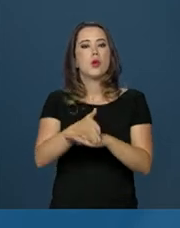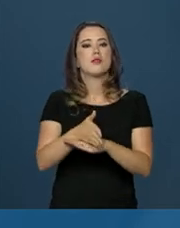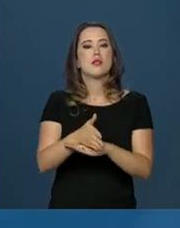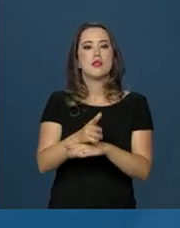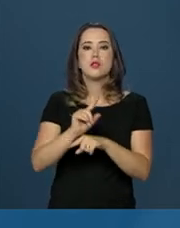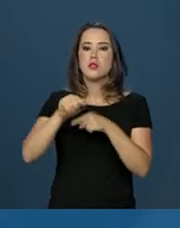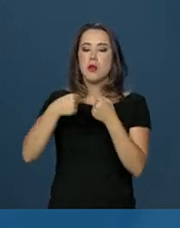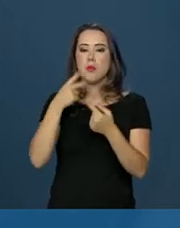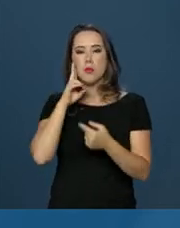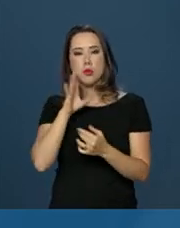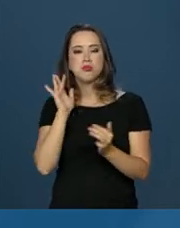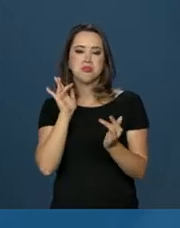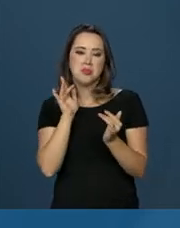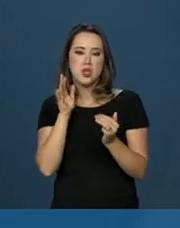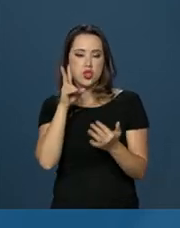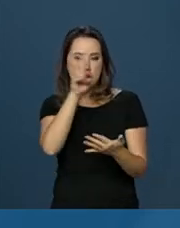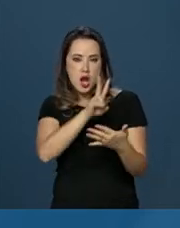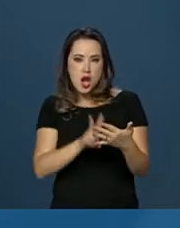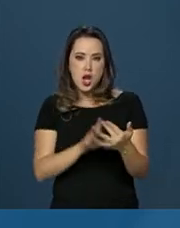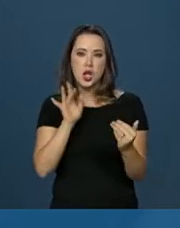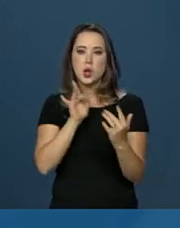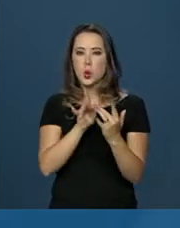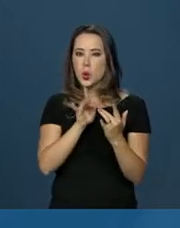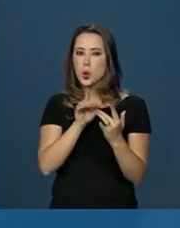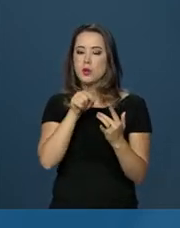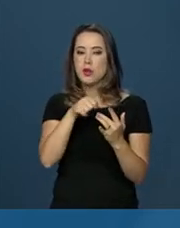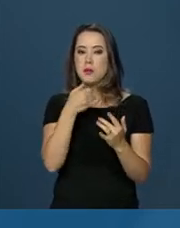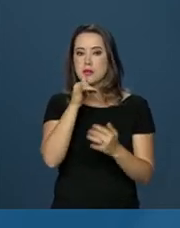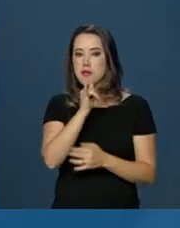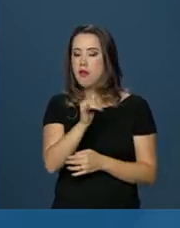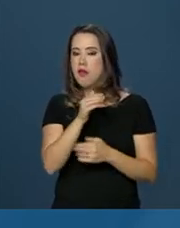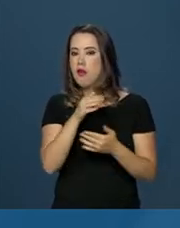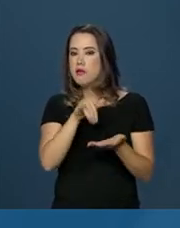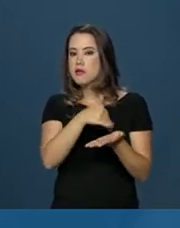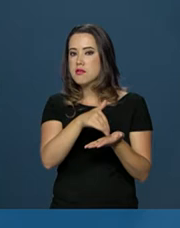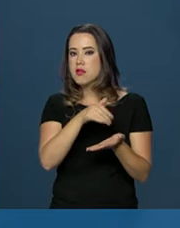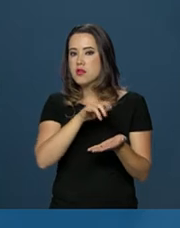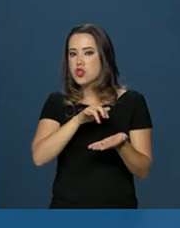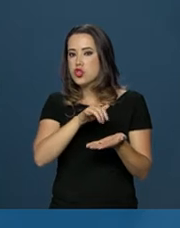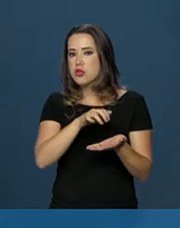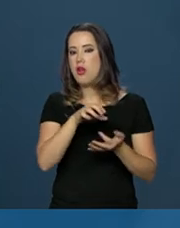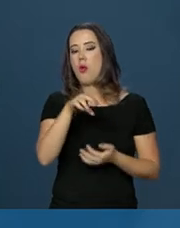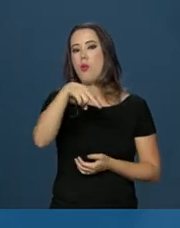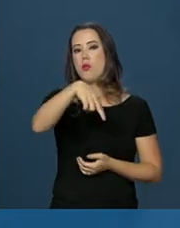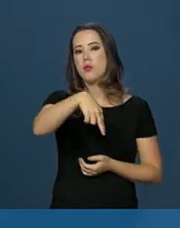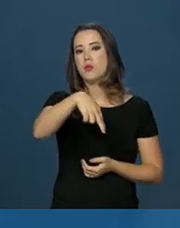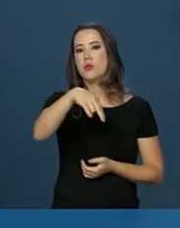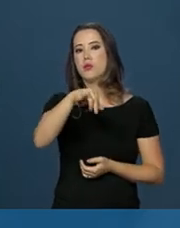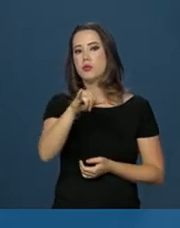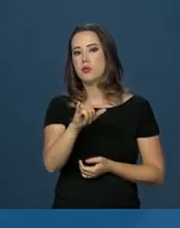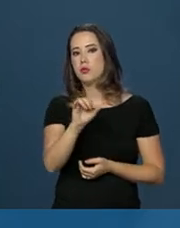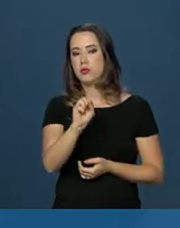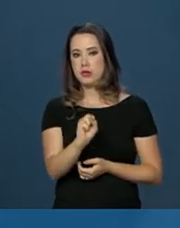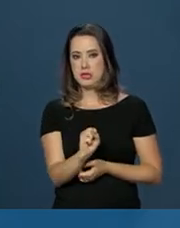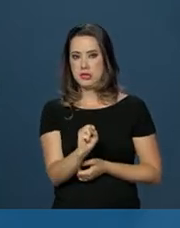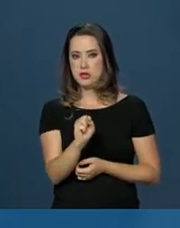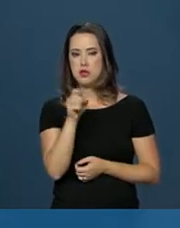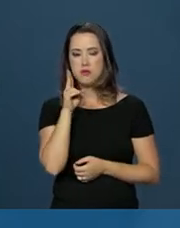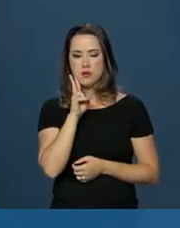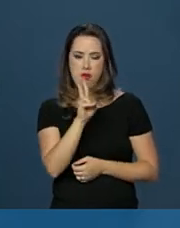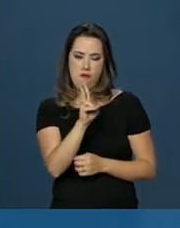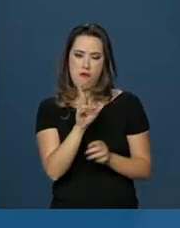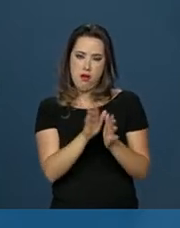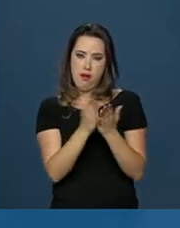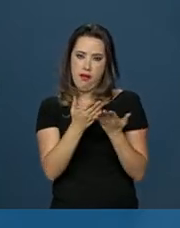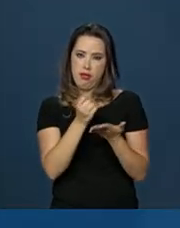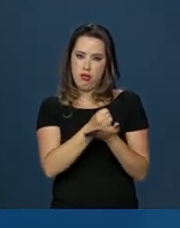Depois de ler e aceitar o contrato, basta informar o NIS, que é o Número de Inscrição Social. Você encontra esse número na carteira